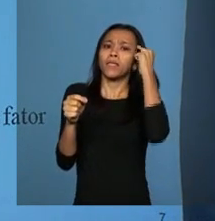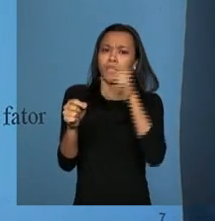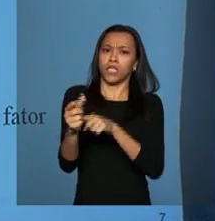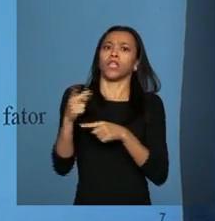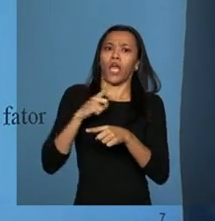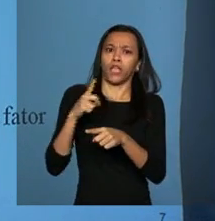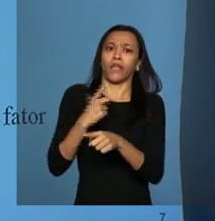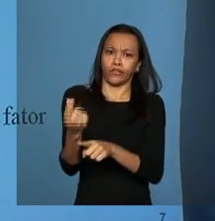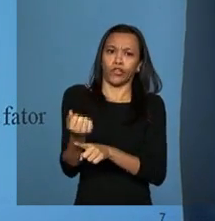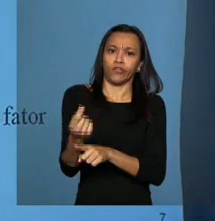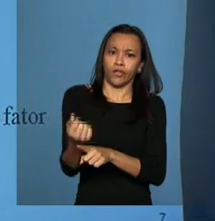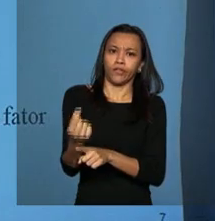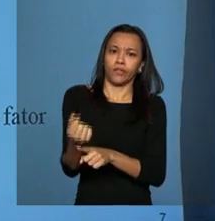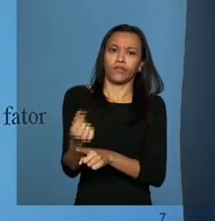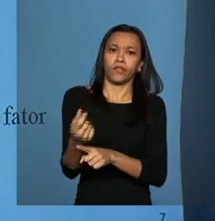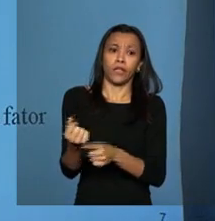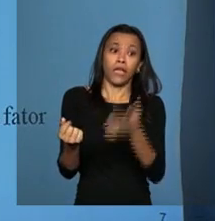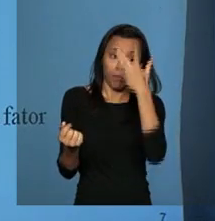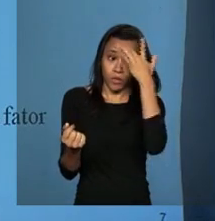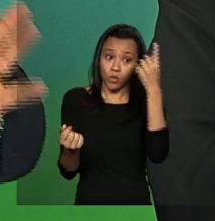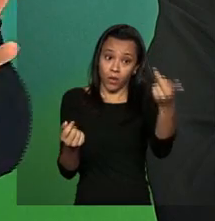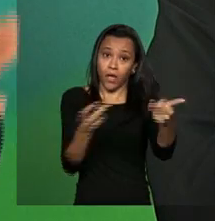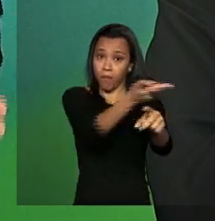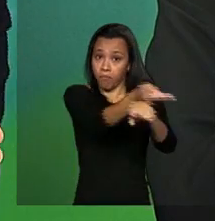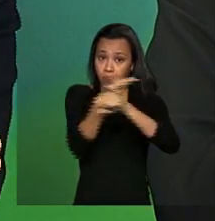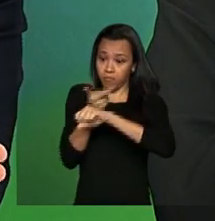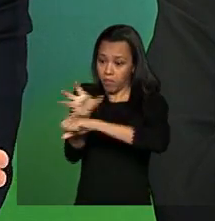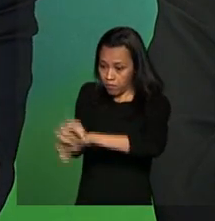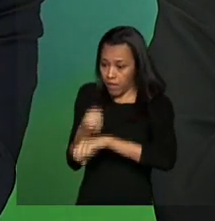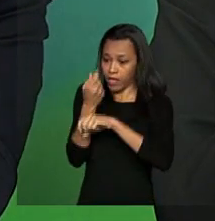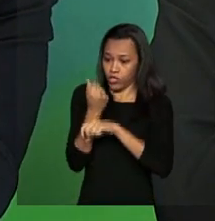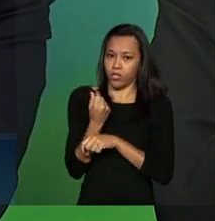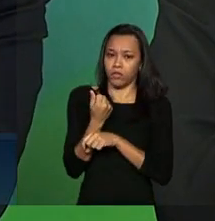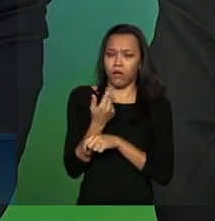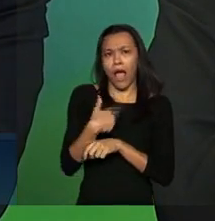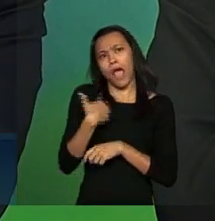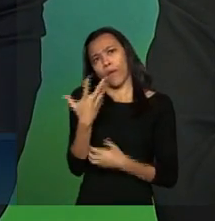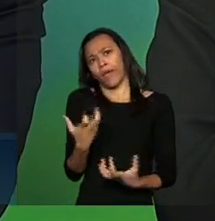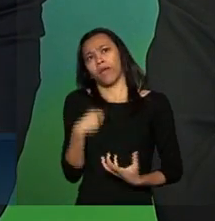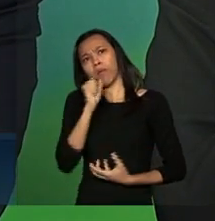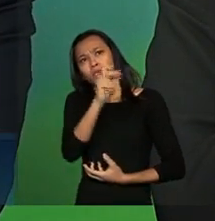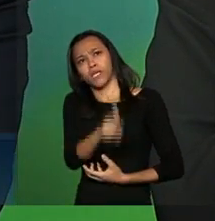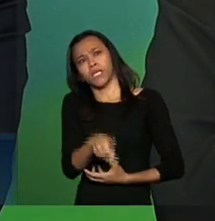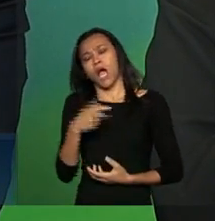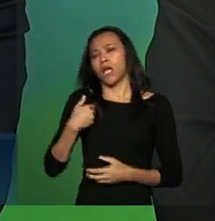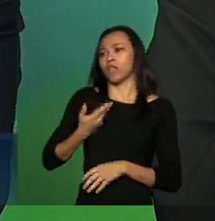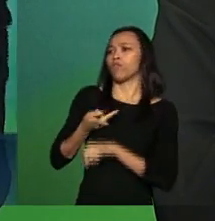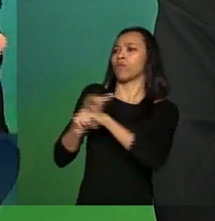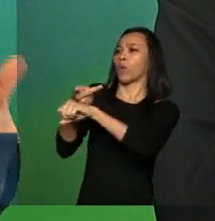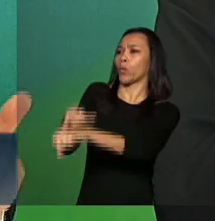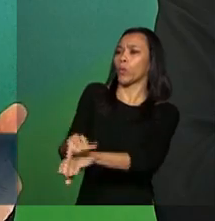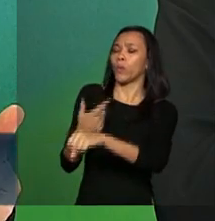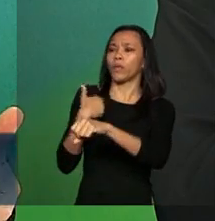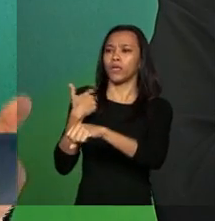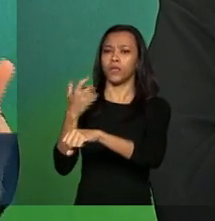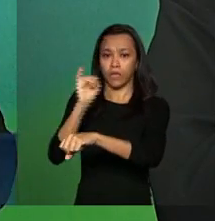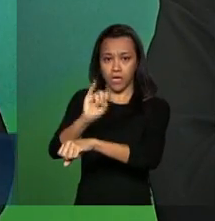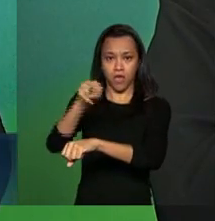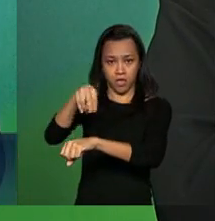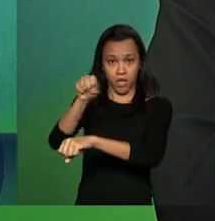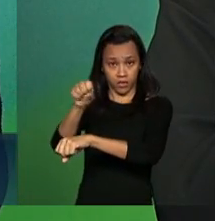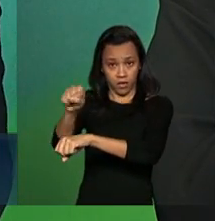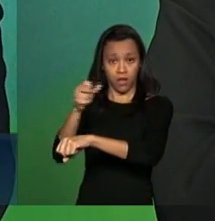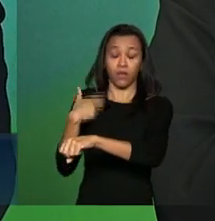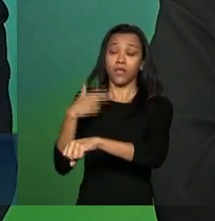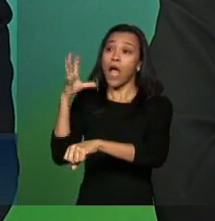recursos e o segurado quer ir buscar esses recursos. Ele fala, eu quero me aposentar. E aí ele vai lá e tenta encontrar uma maneira de se